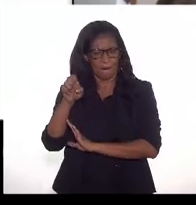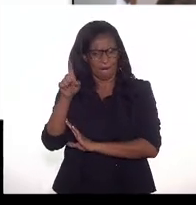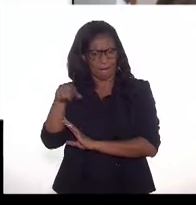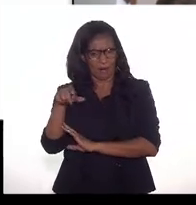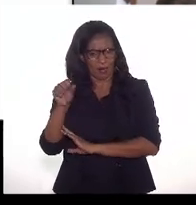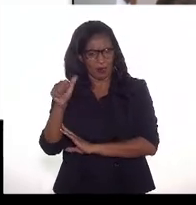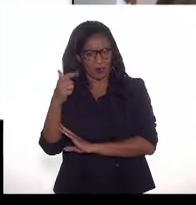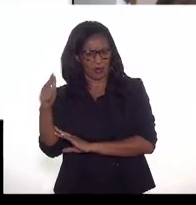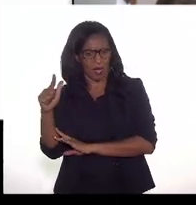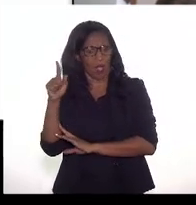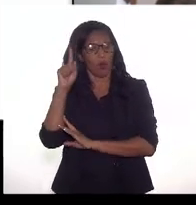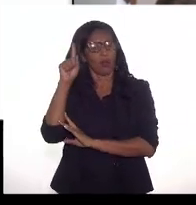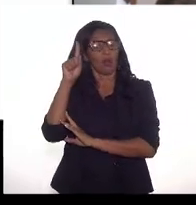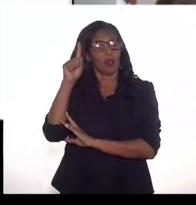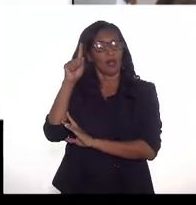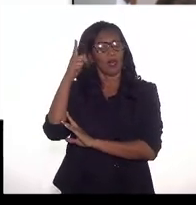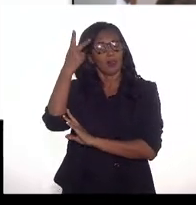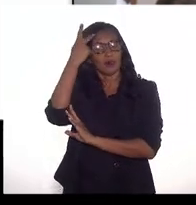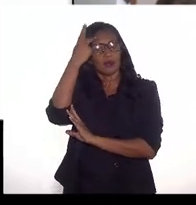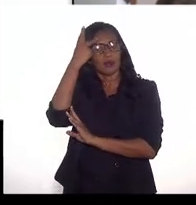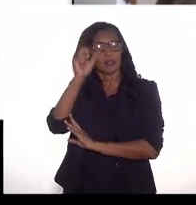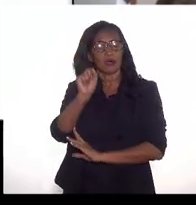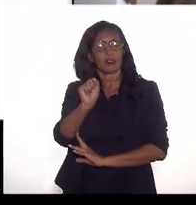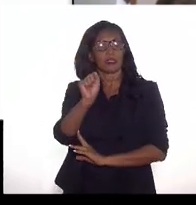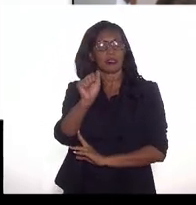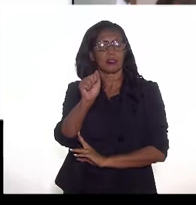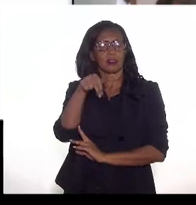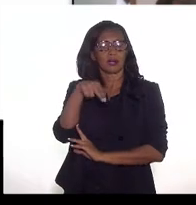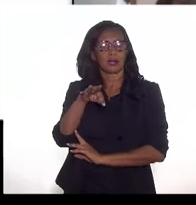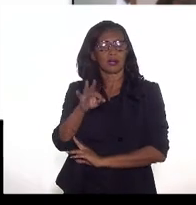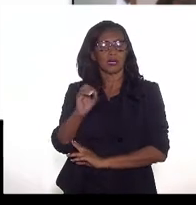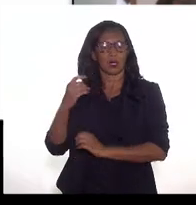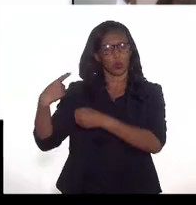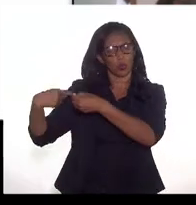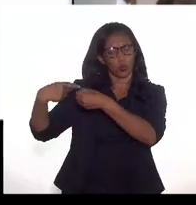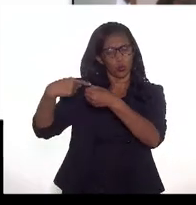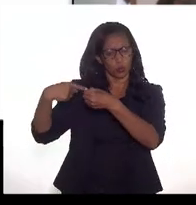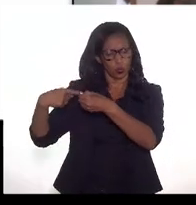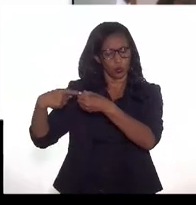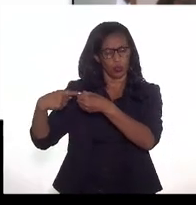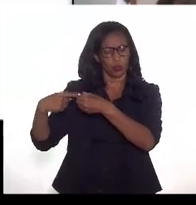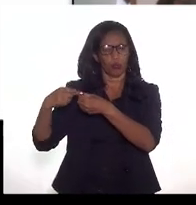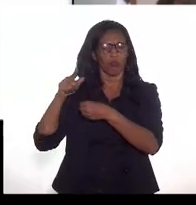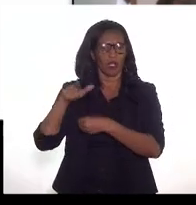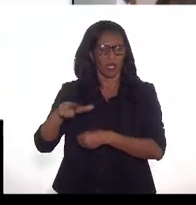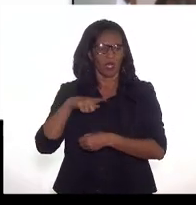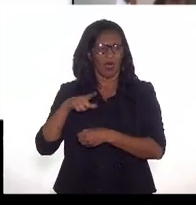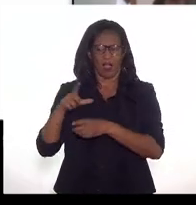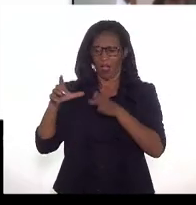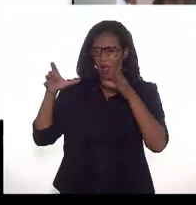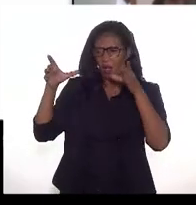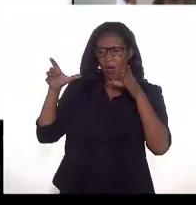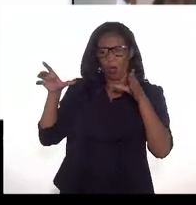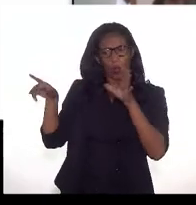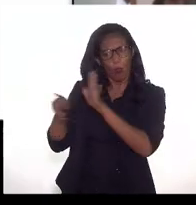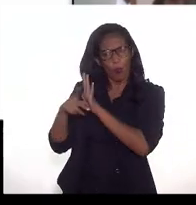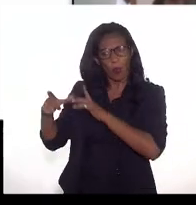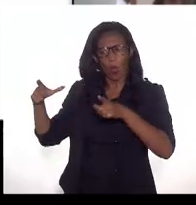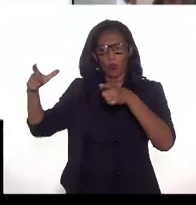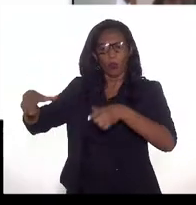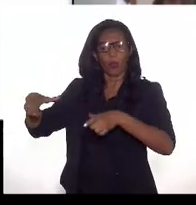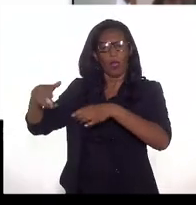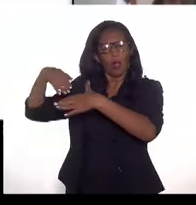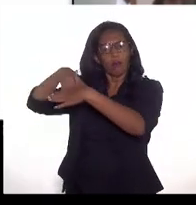na Passei de Santos, e que, devido às grandes espessuras de reservatório, essa